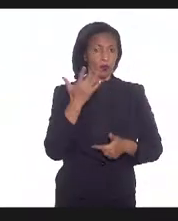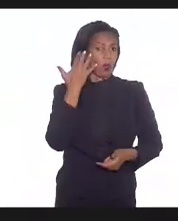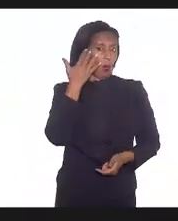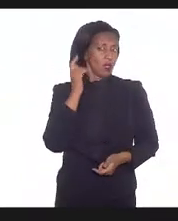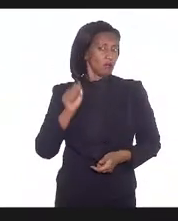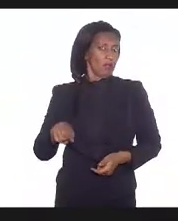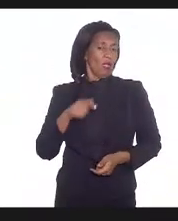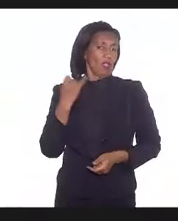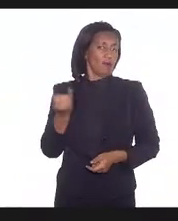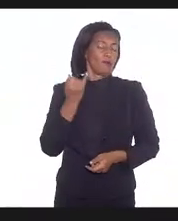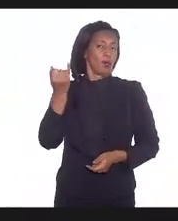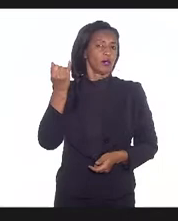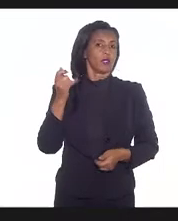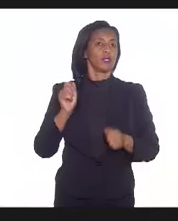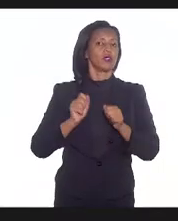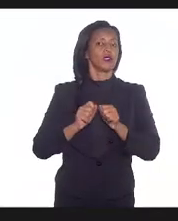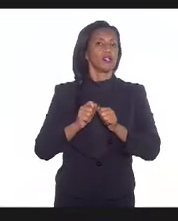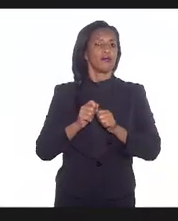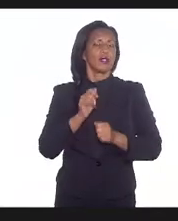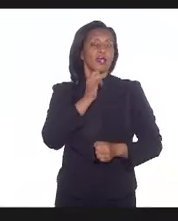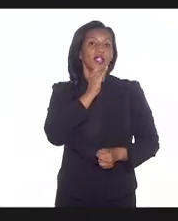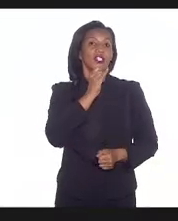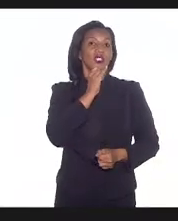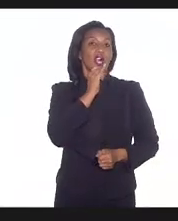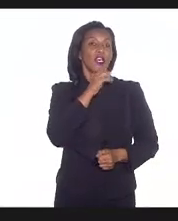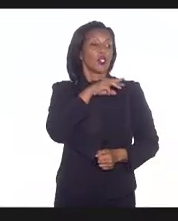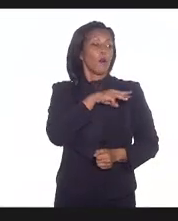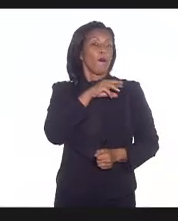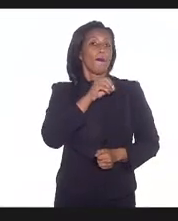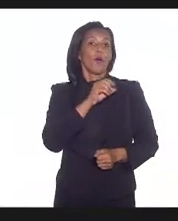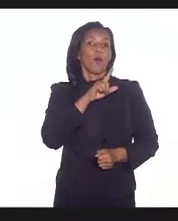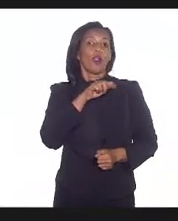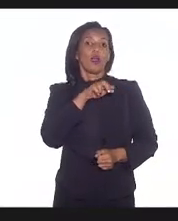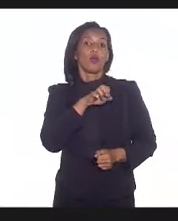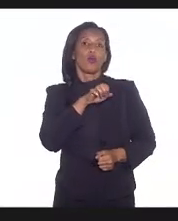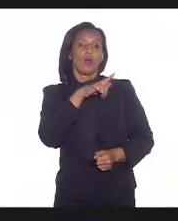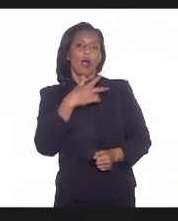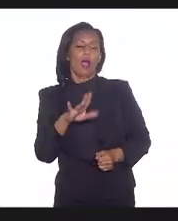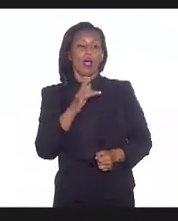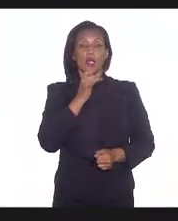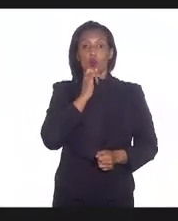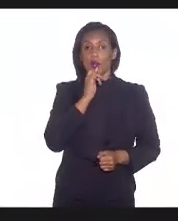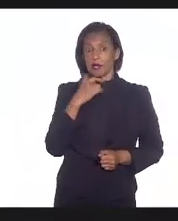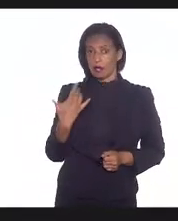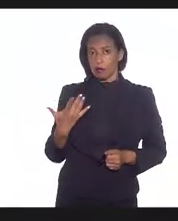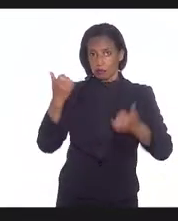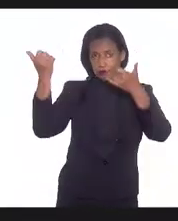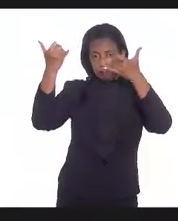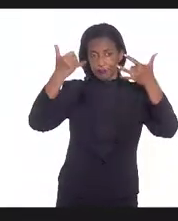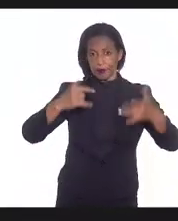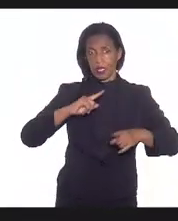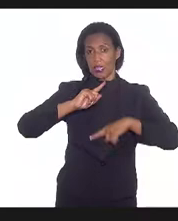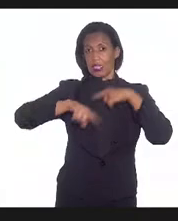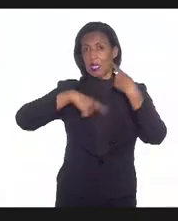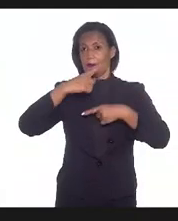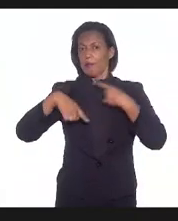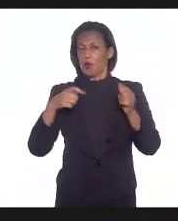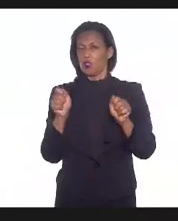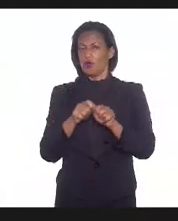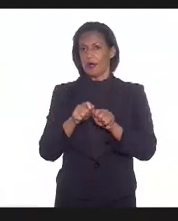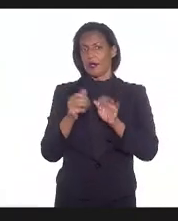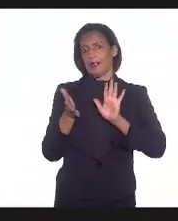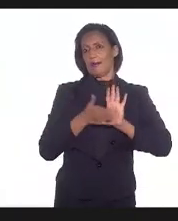importância de se fazer a testagem molecular, e um exemplo que a gente dá, quer dizer, que foi bem depois da gente fazer essas